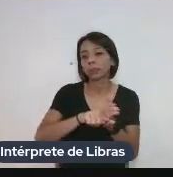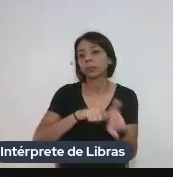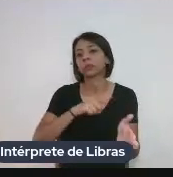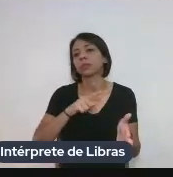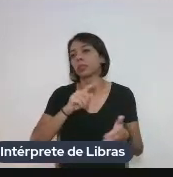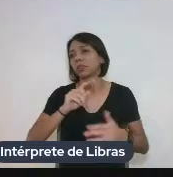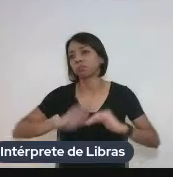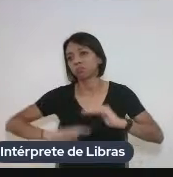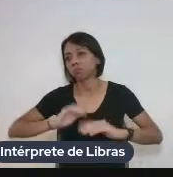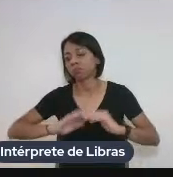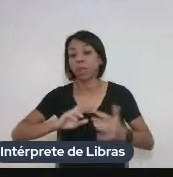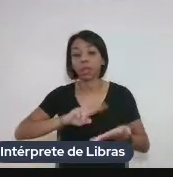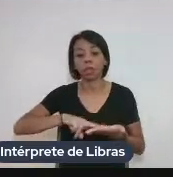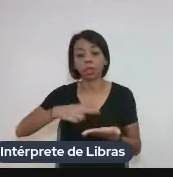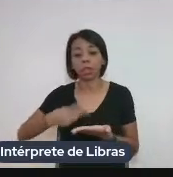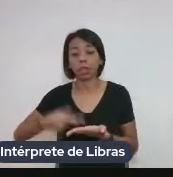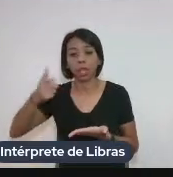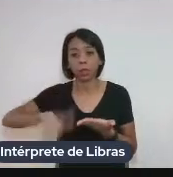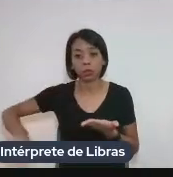atividade da retrodução